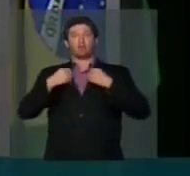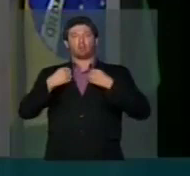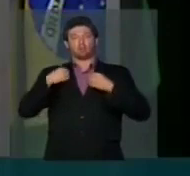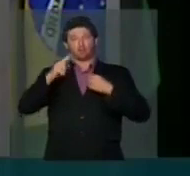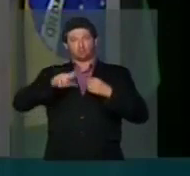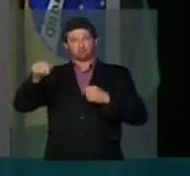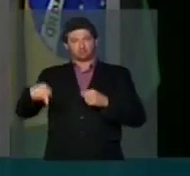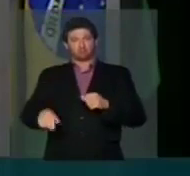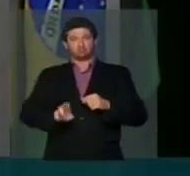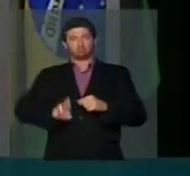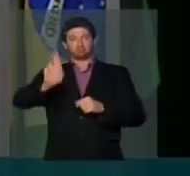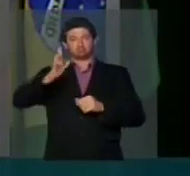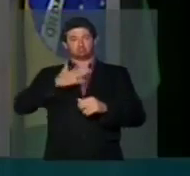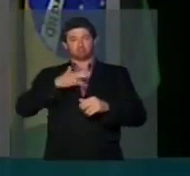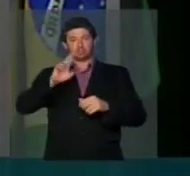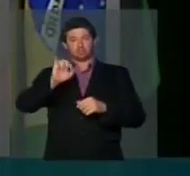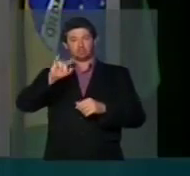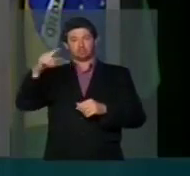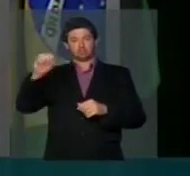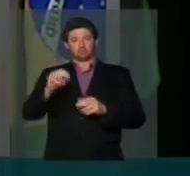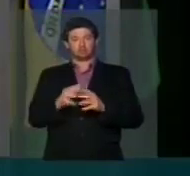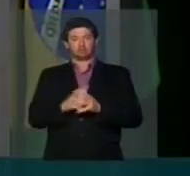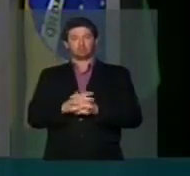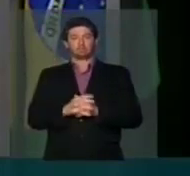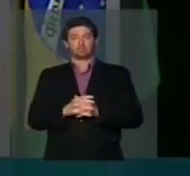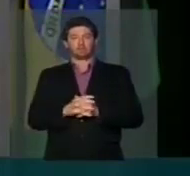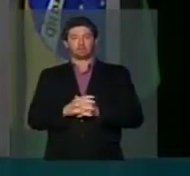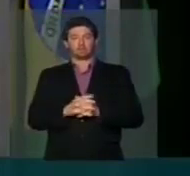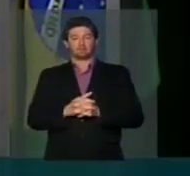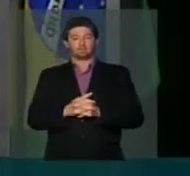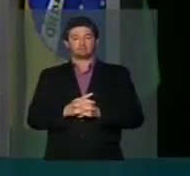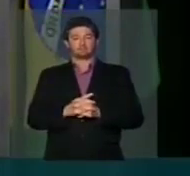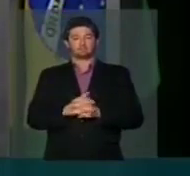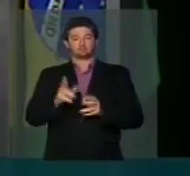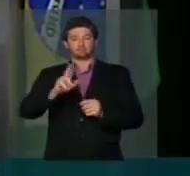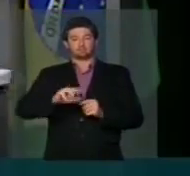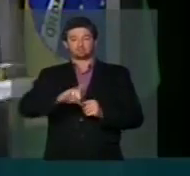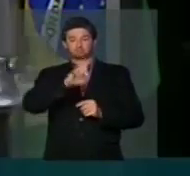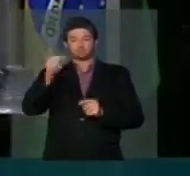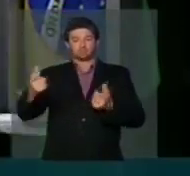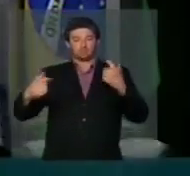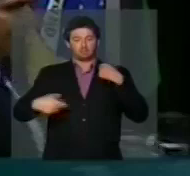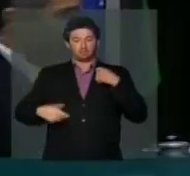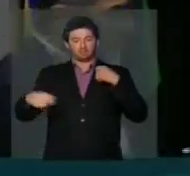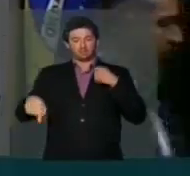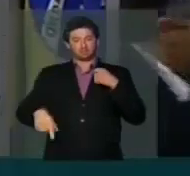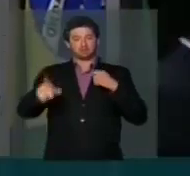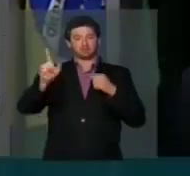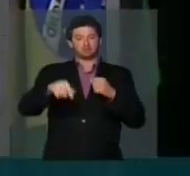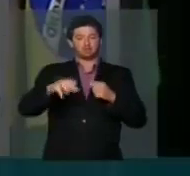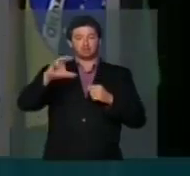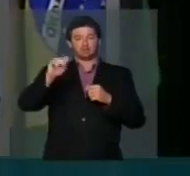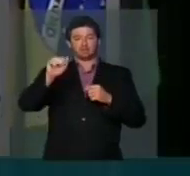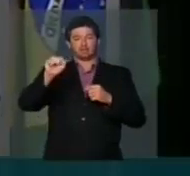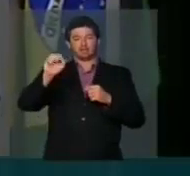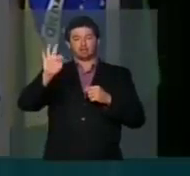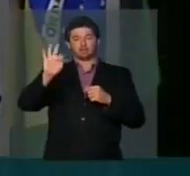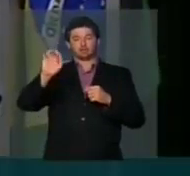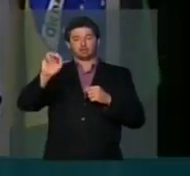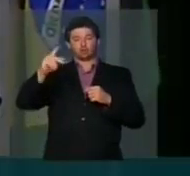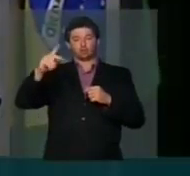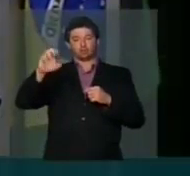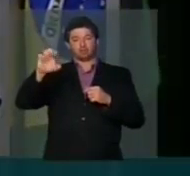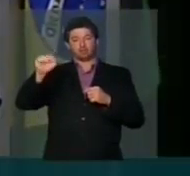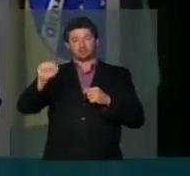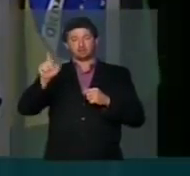eu usei aqui para representar a minha região, que foi usada no dia da minha posse aqui, que é os catopês. É uma